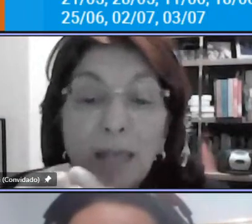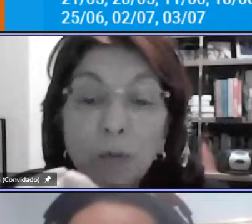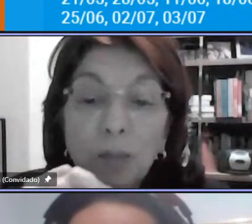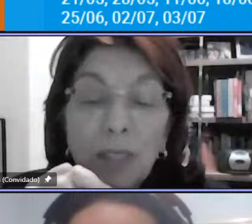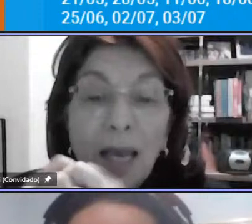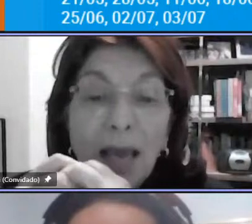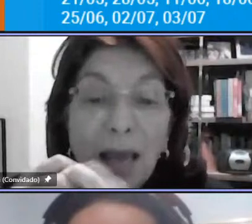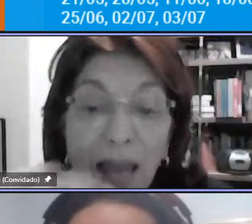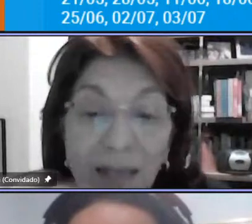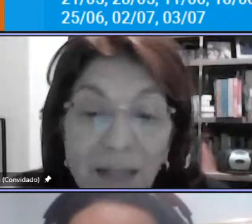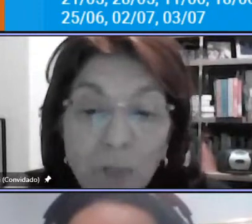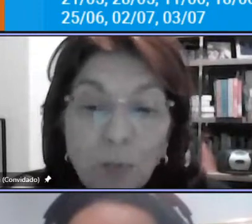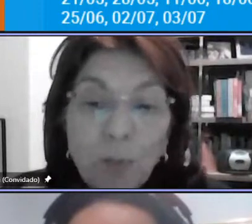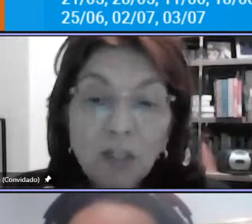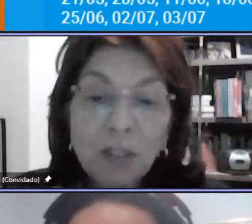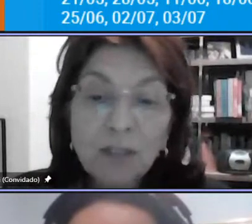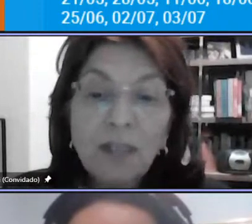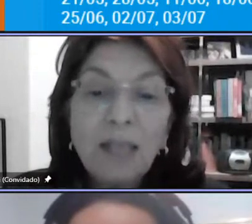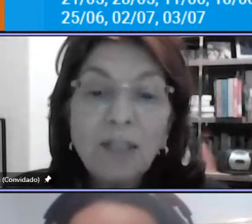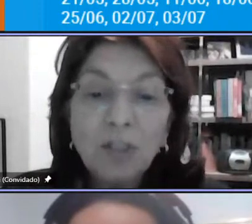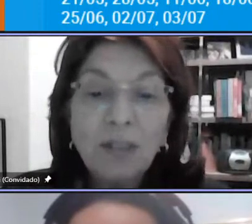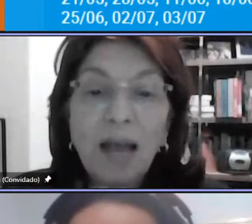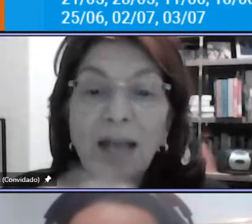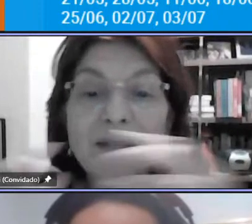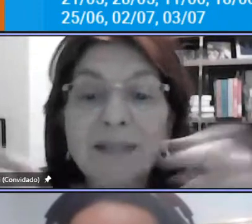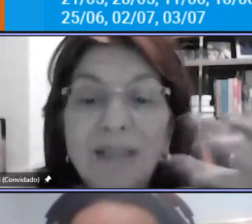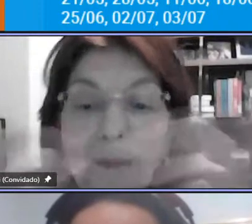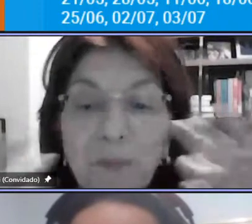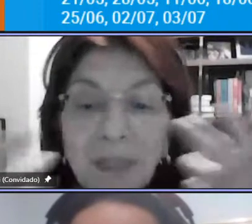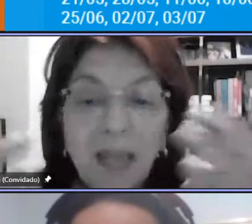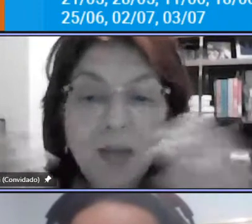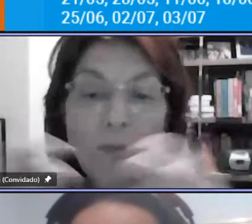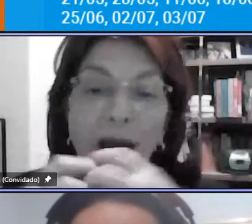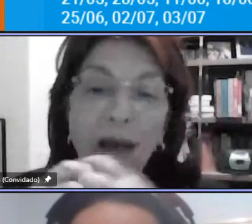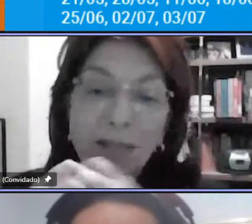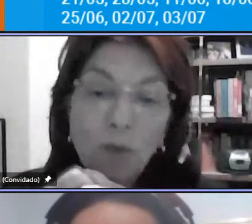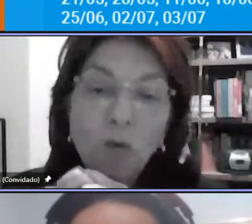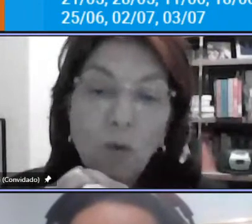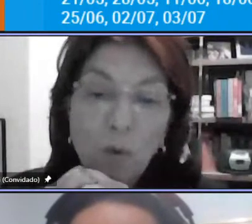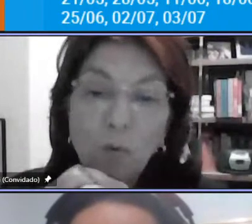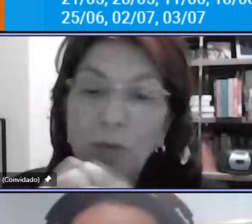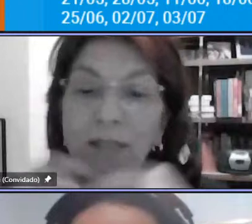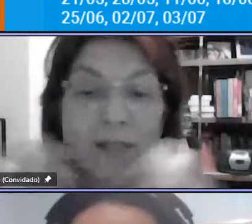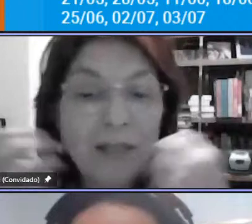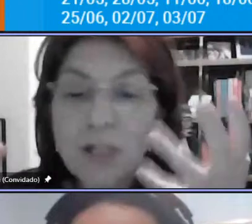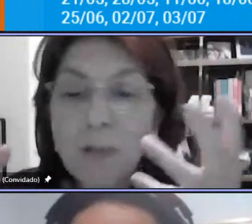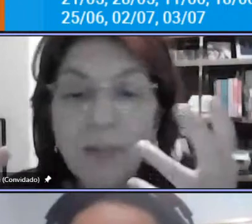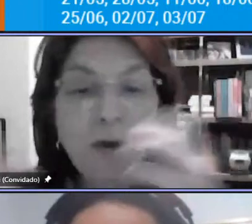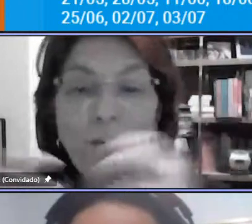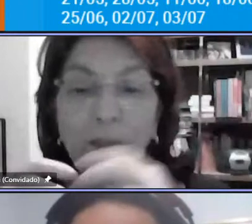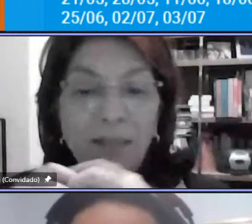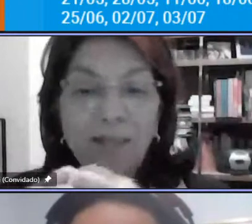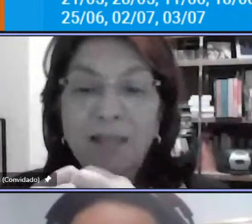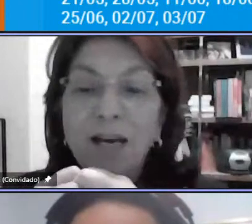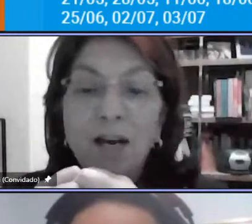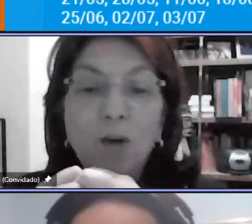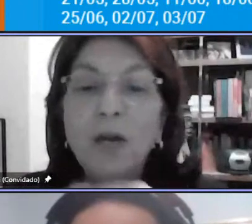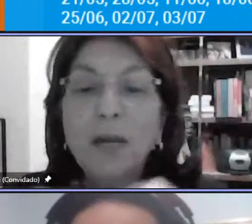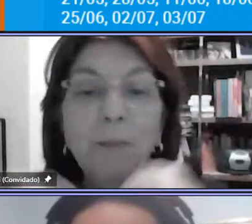sendo que essas políticas identitárias sempre tem uma razão comum nem que seja pela